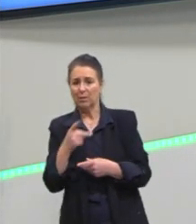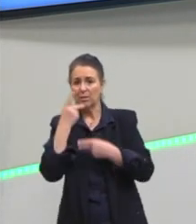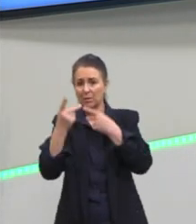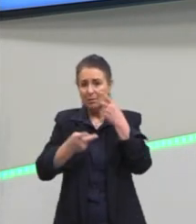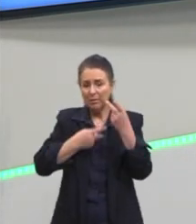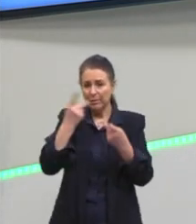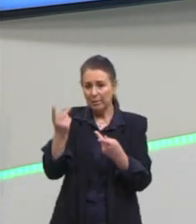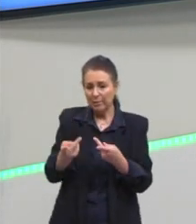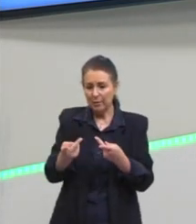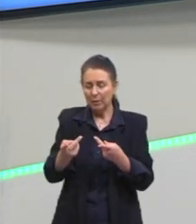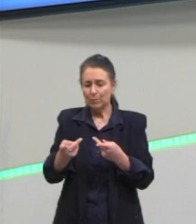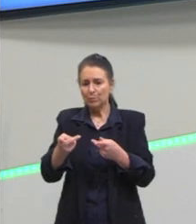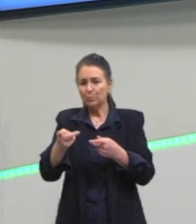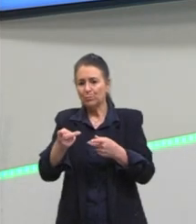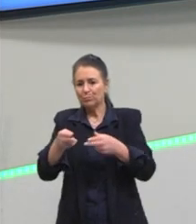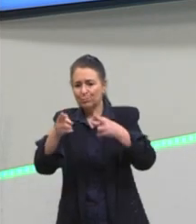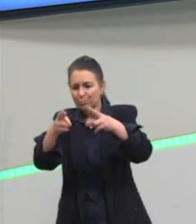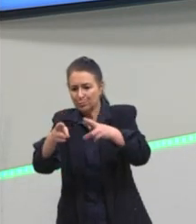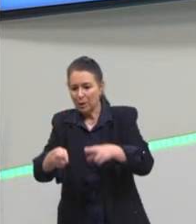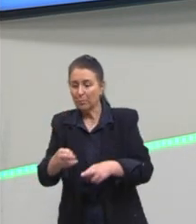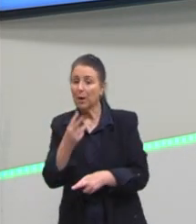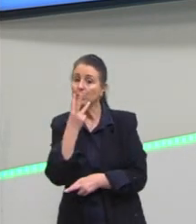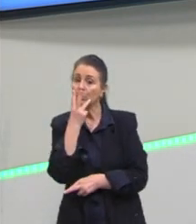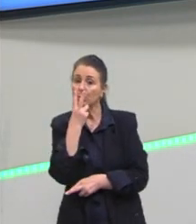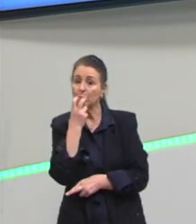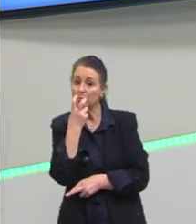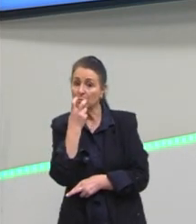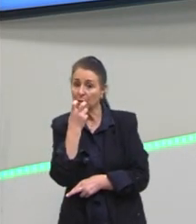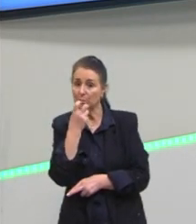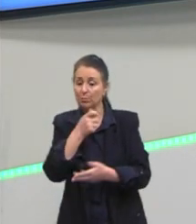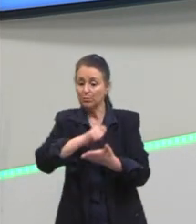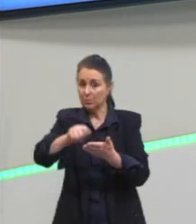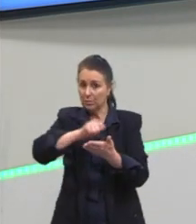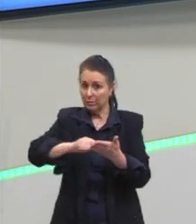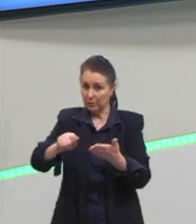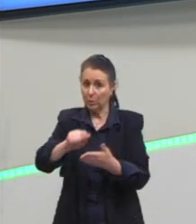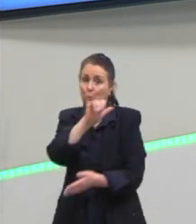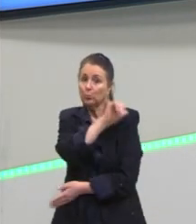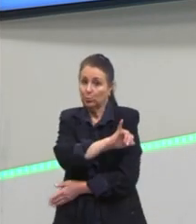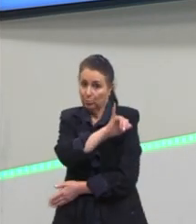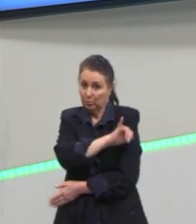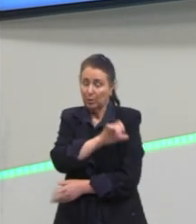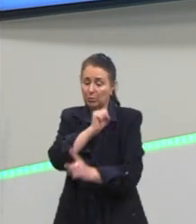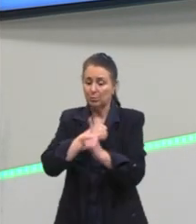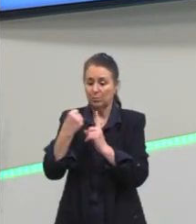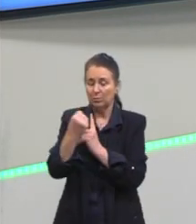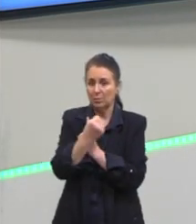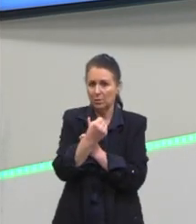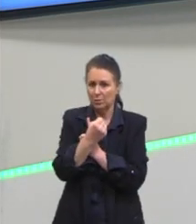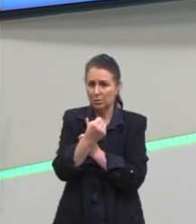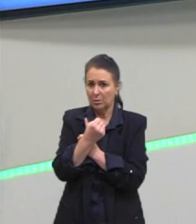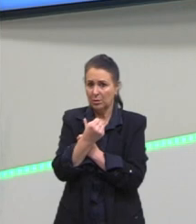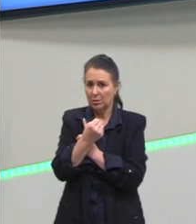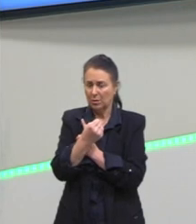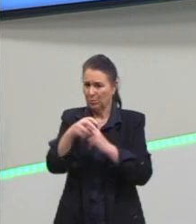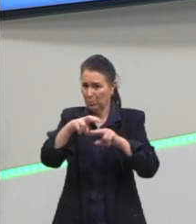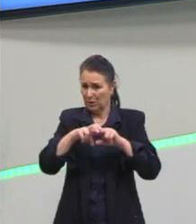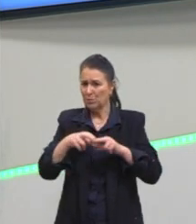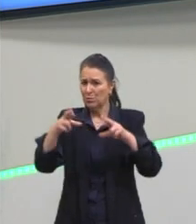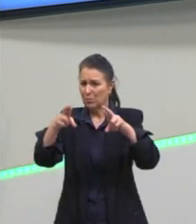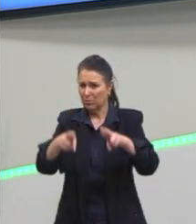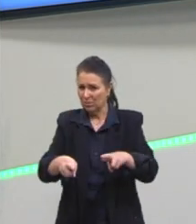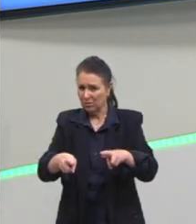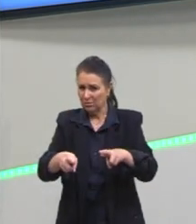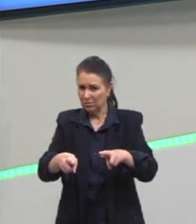de algo que é regional, mas Machado de Assis escrevia sobre a sociedade carioca. Ele é considerado um regionalista por causa disso? Porque ele só